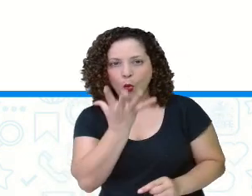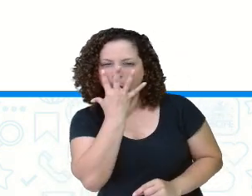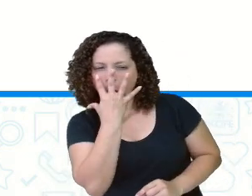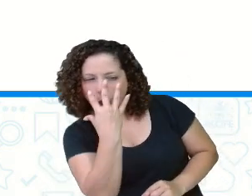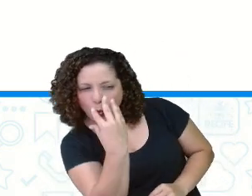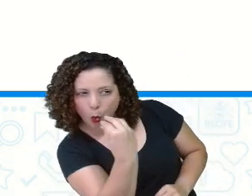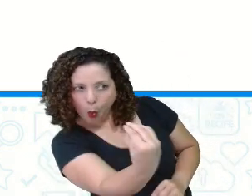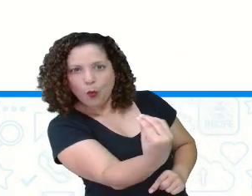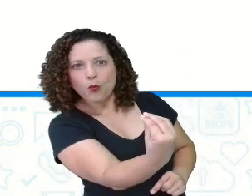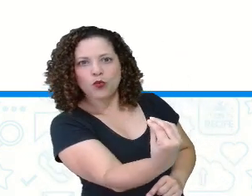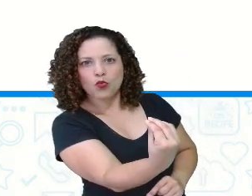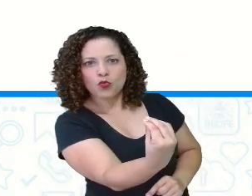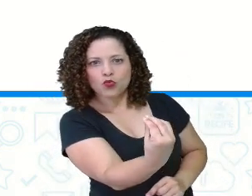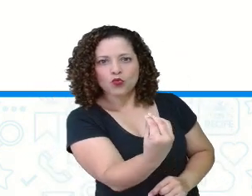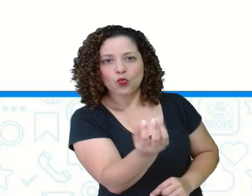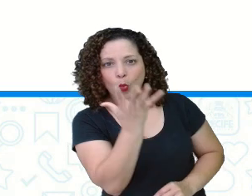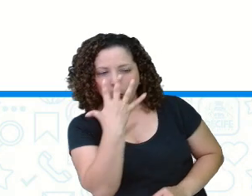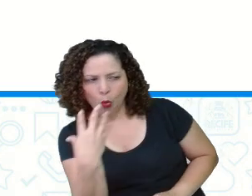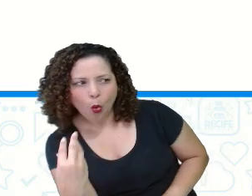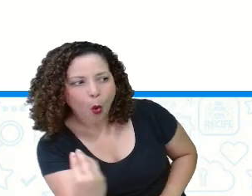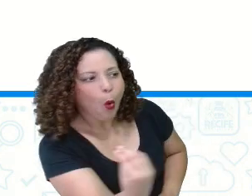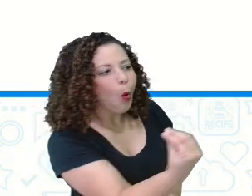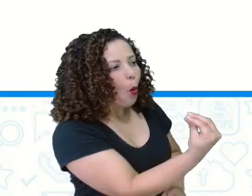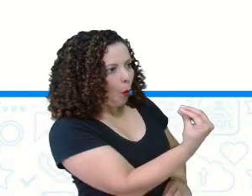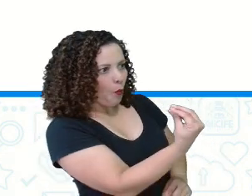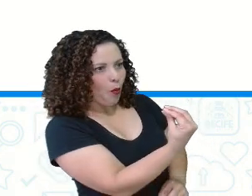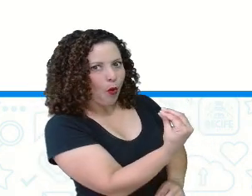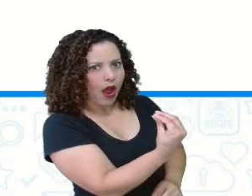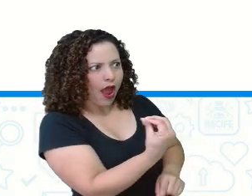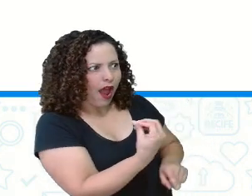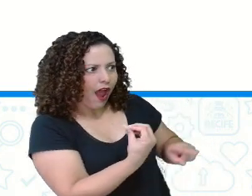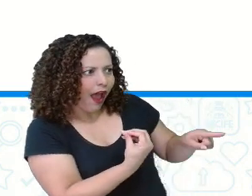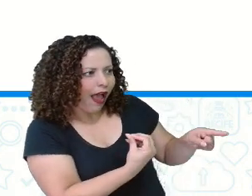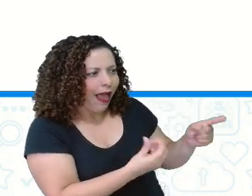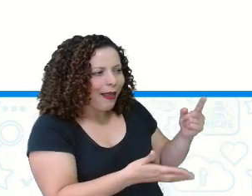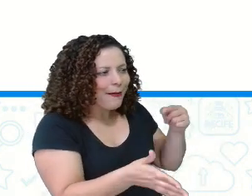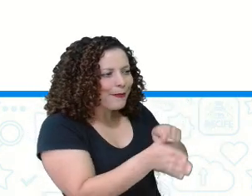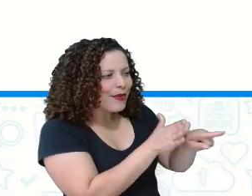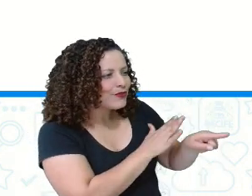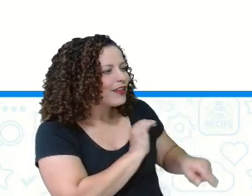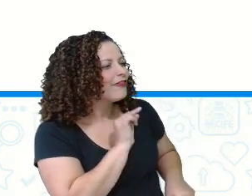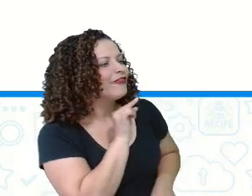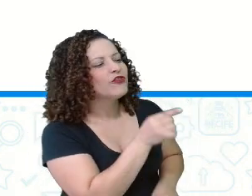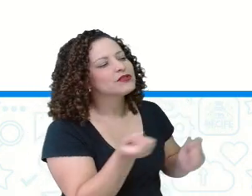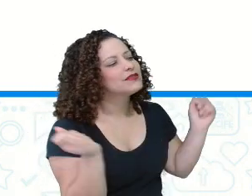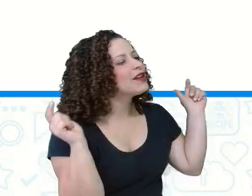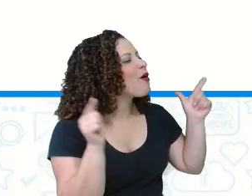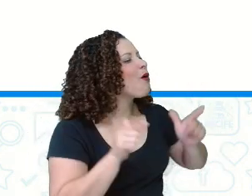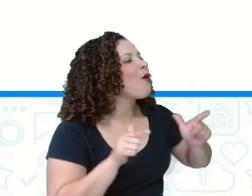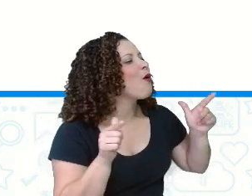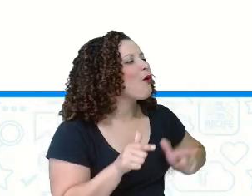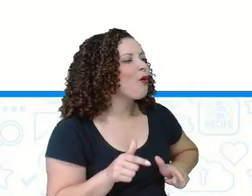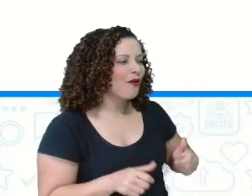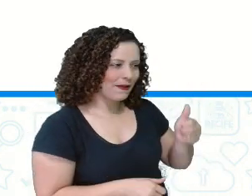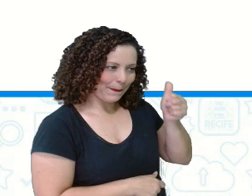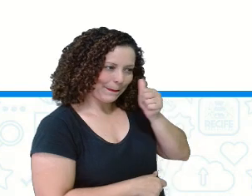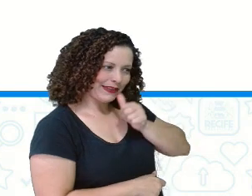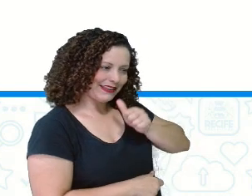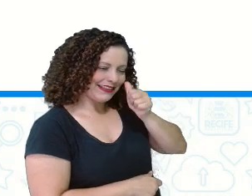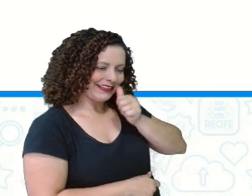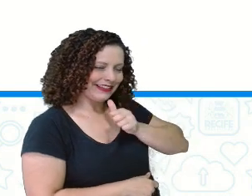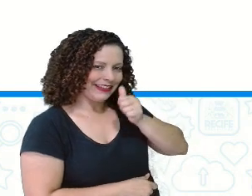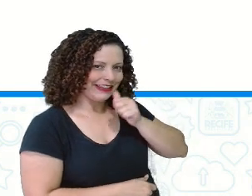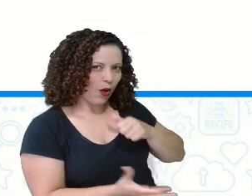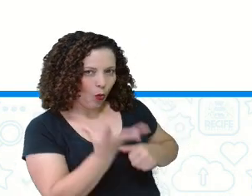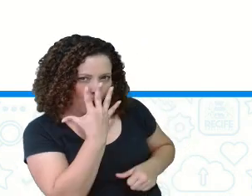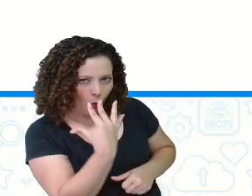à frente de Chapeuzinho Vermelho. Onde você está indo, menininha? Pergunta o lobo.